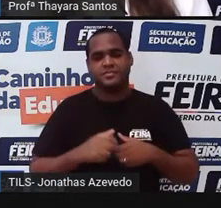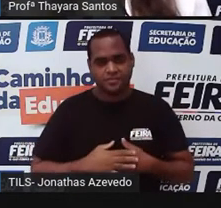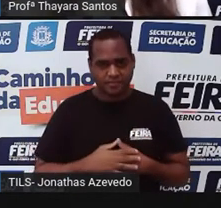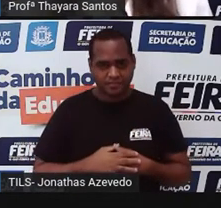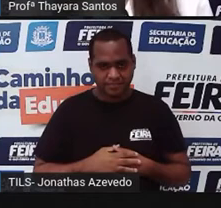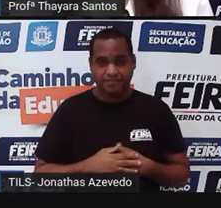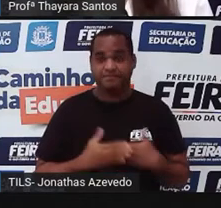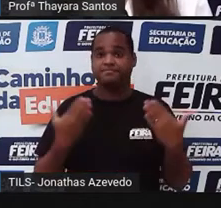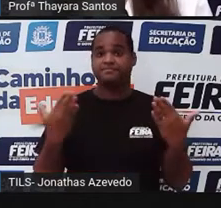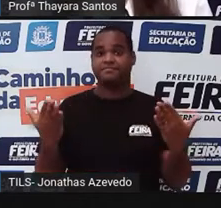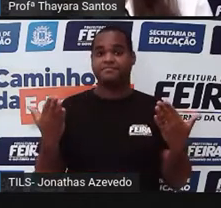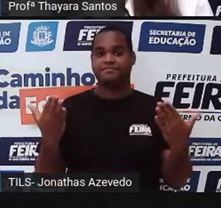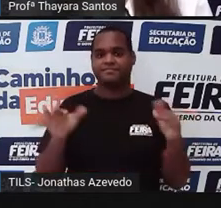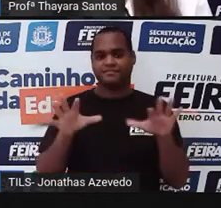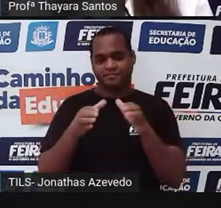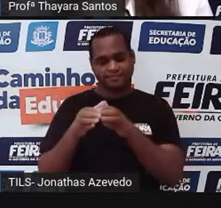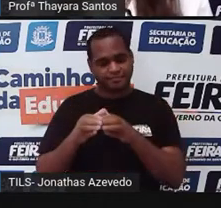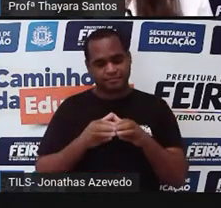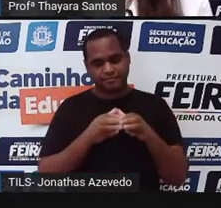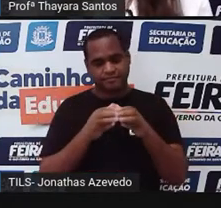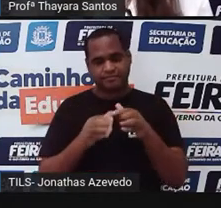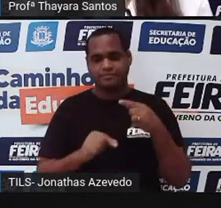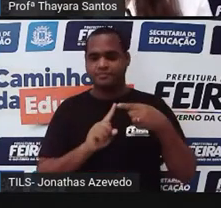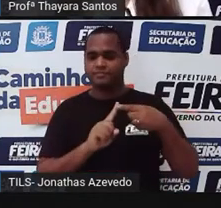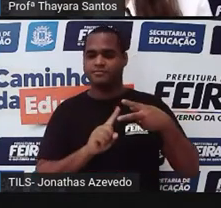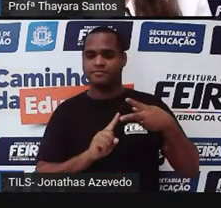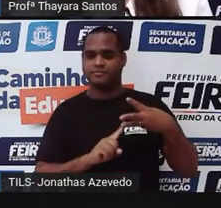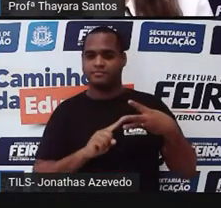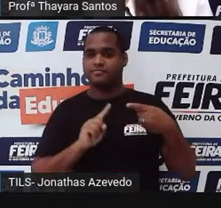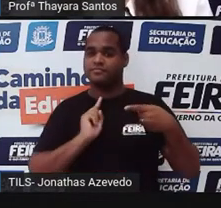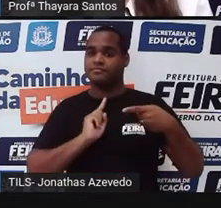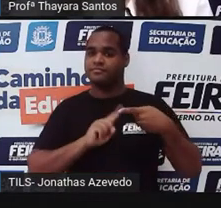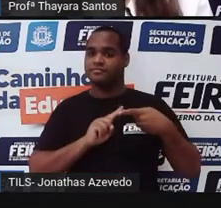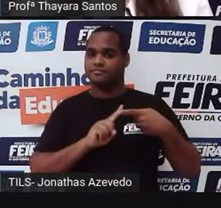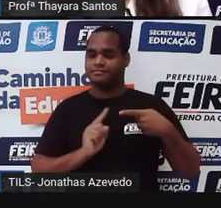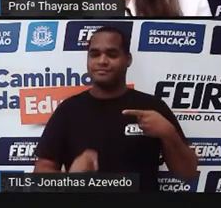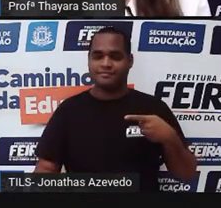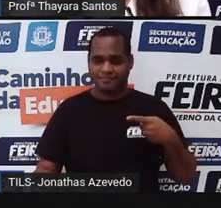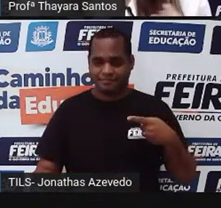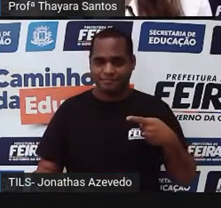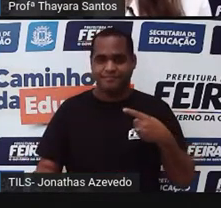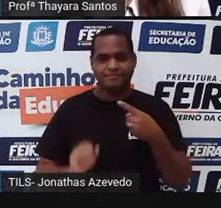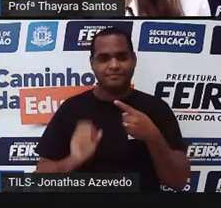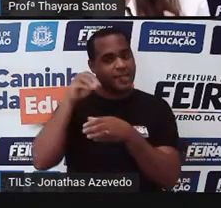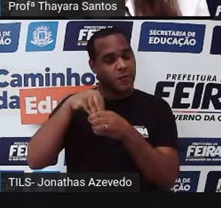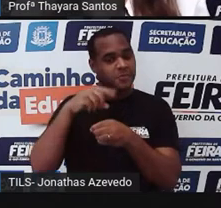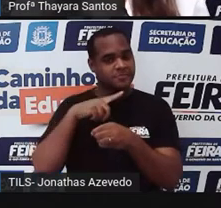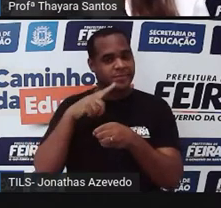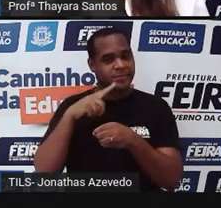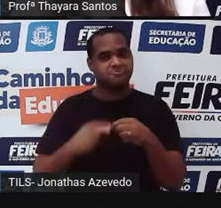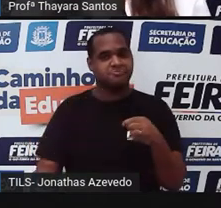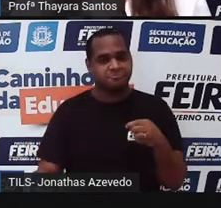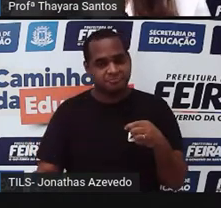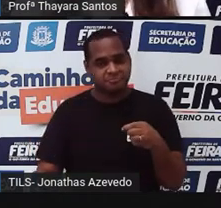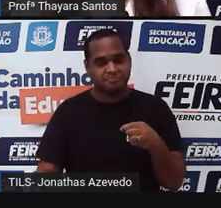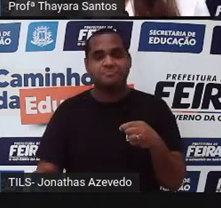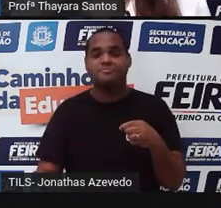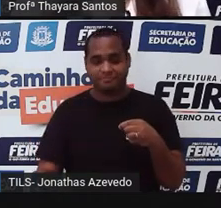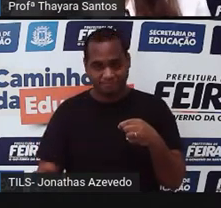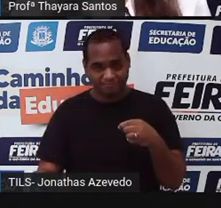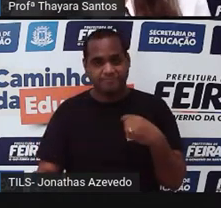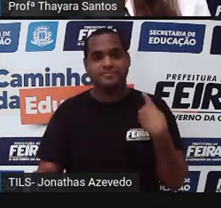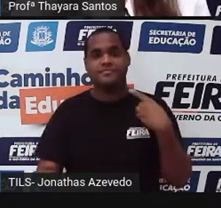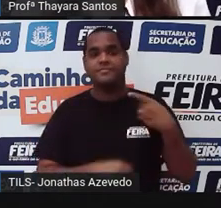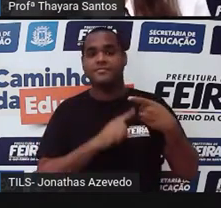E como é que estão divididos esses animais? Eles estão dentro de alguns grupos. Aqui a gente está vendo três